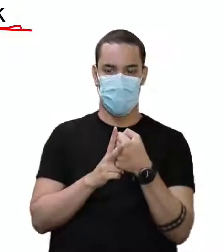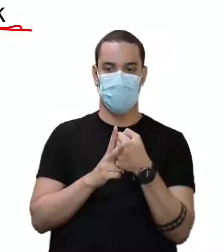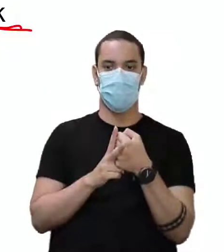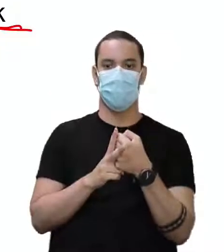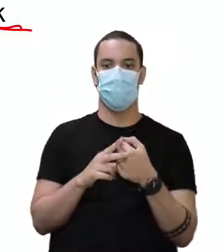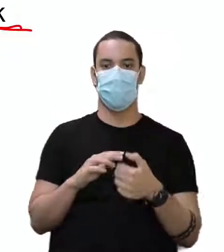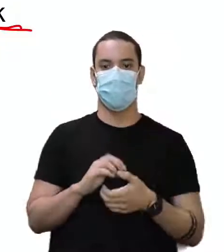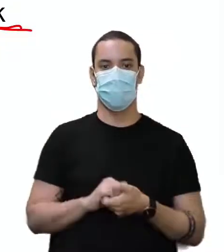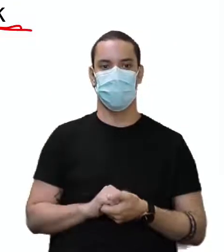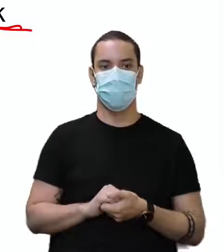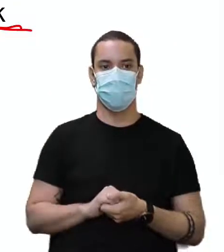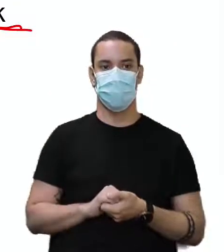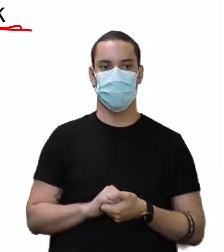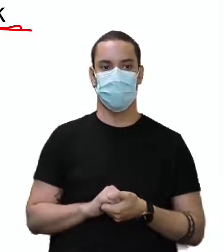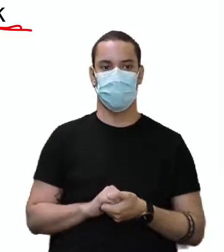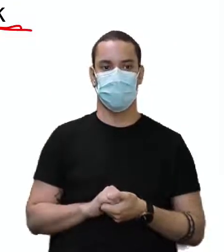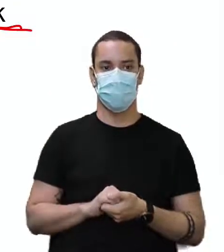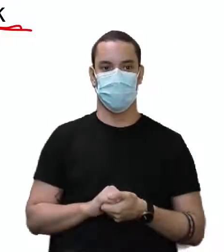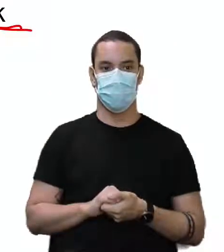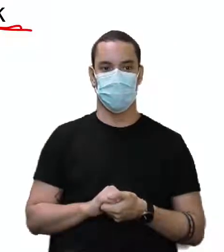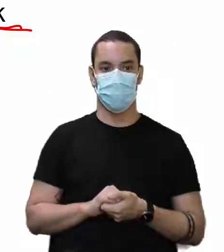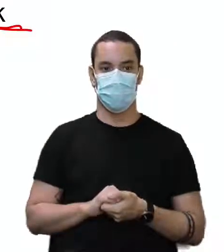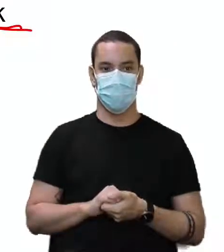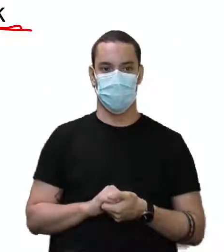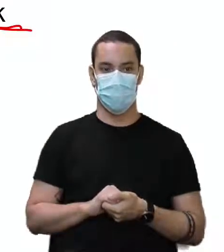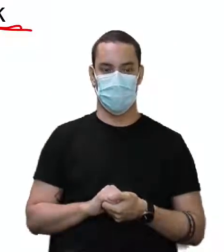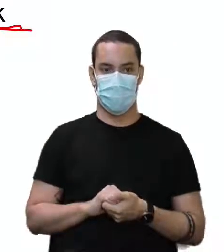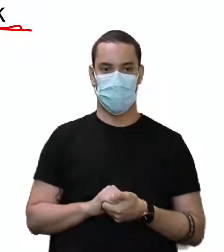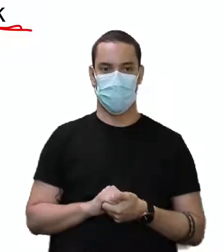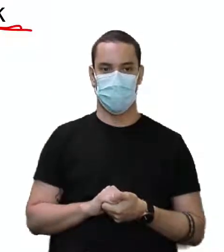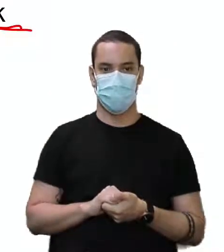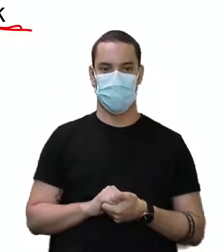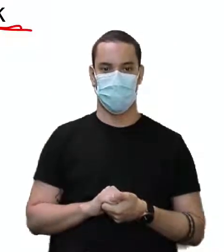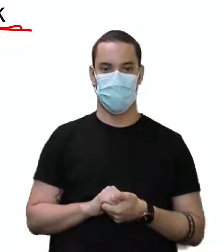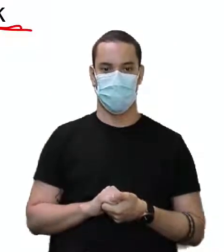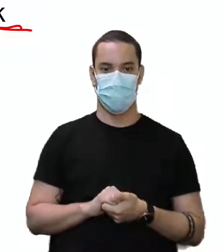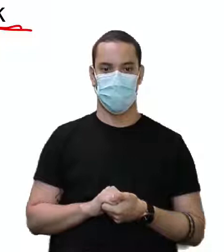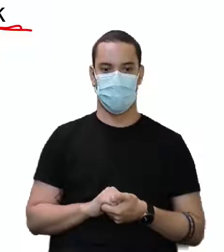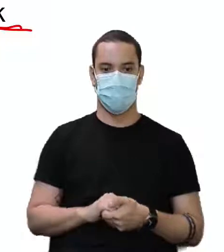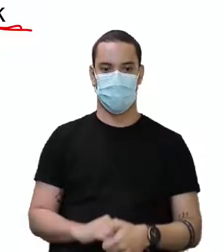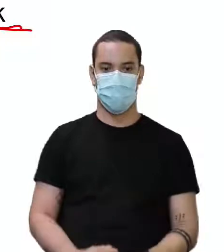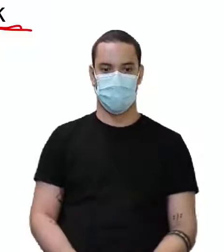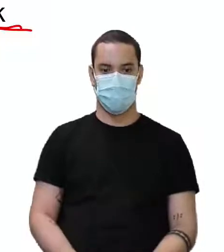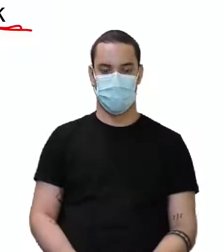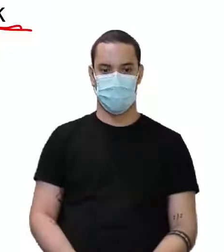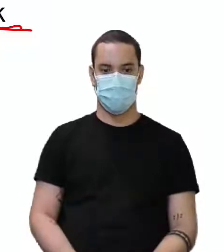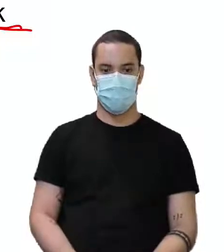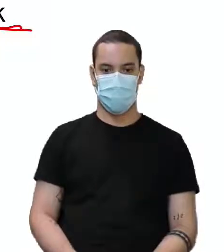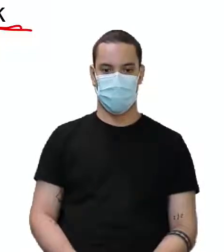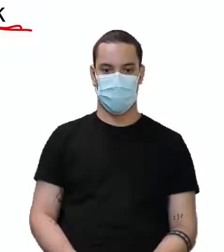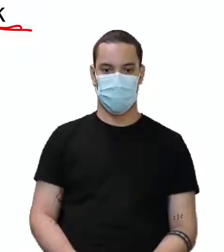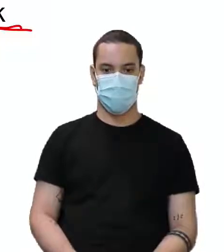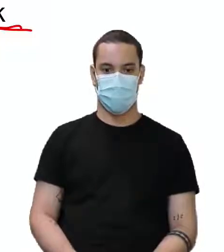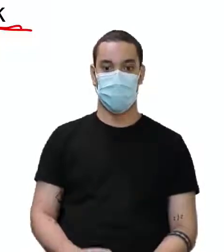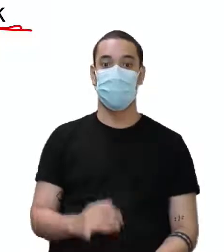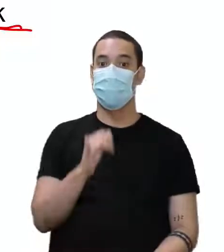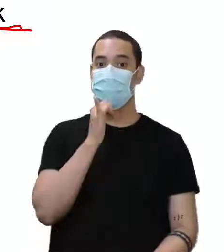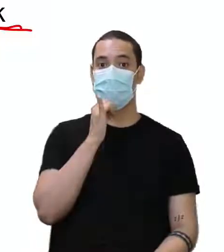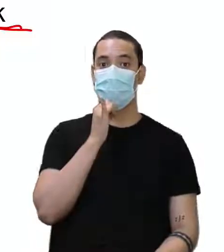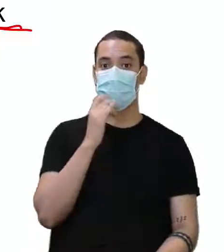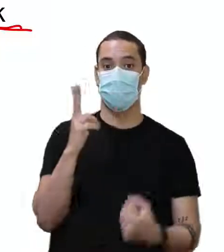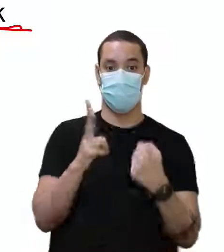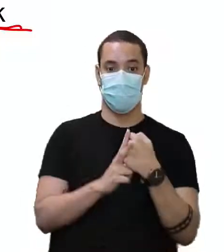com a letra E para acrescentar o ING. Como, por exemplo, o verbo to dance. Todo mundo conhece, o verbo